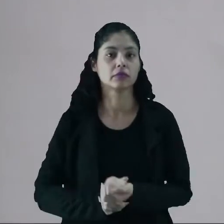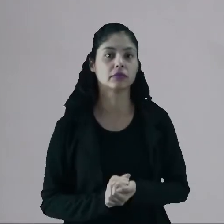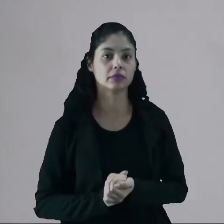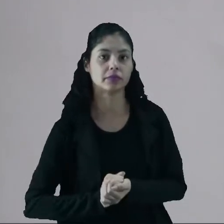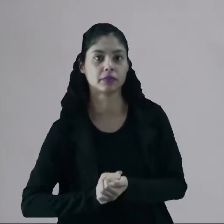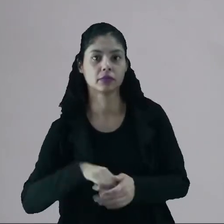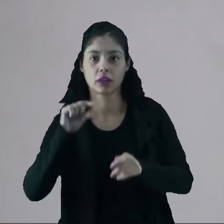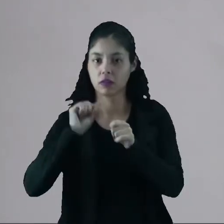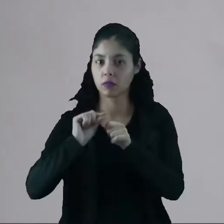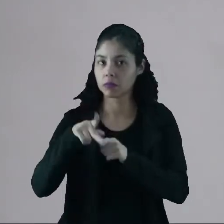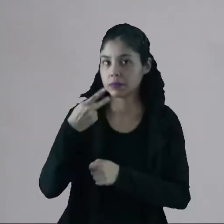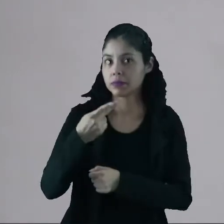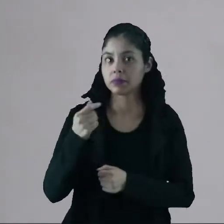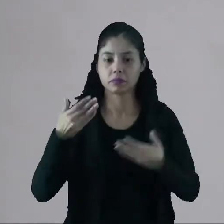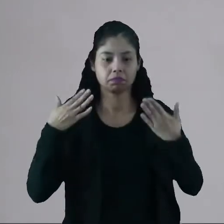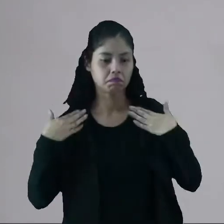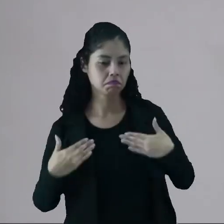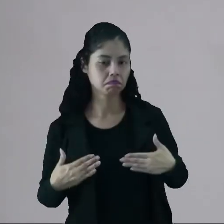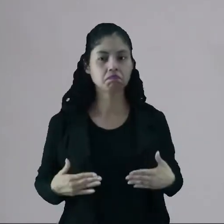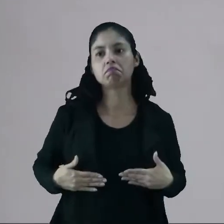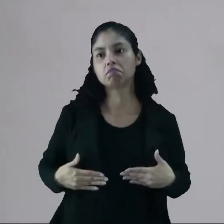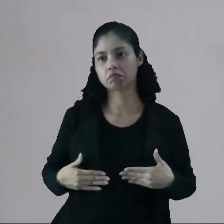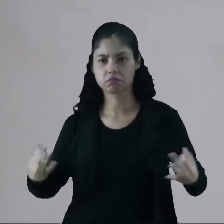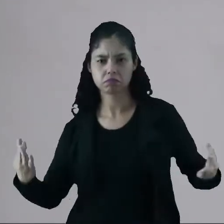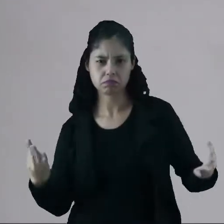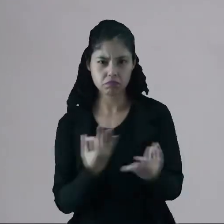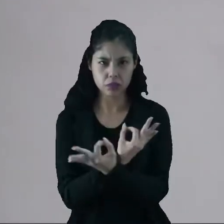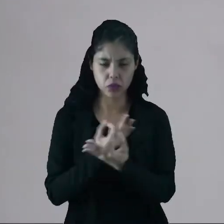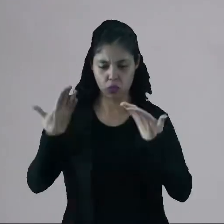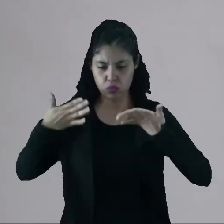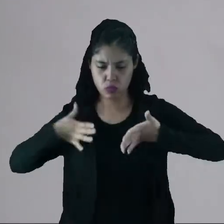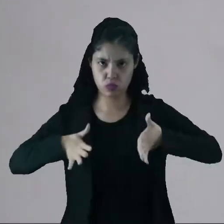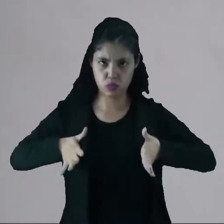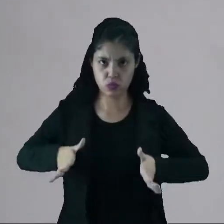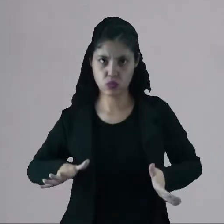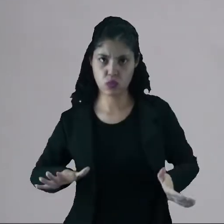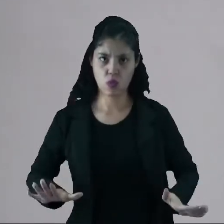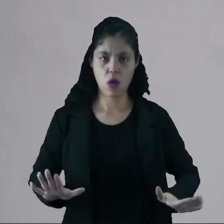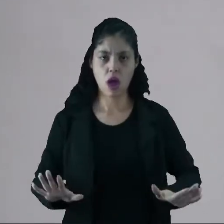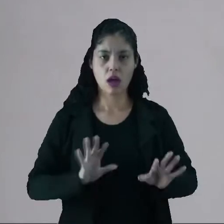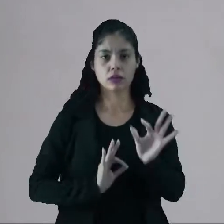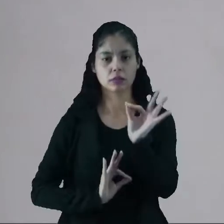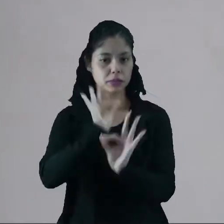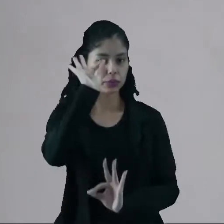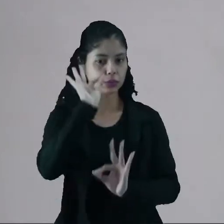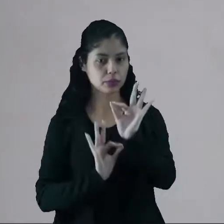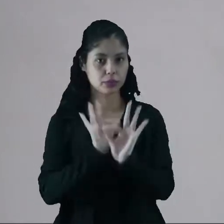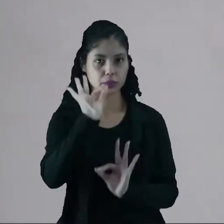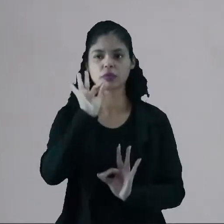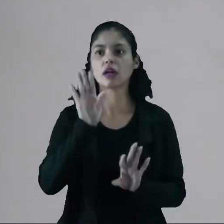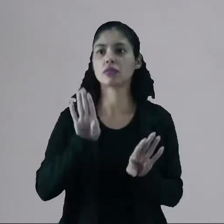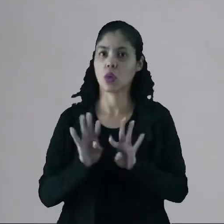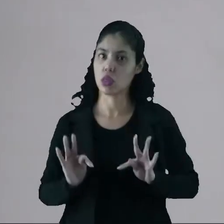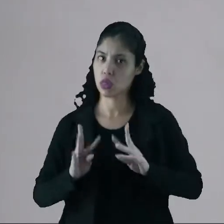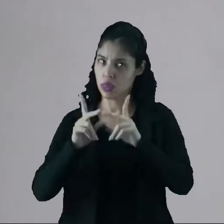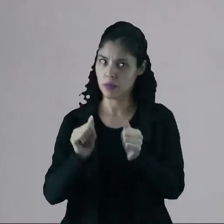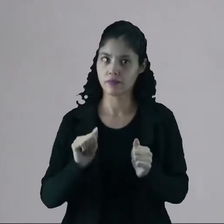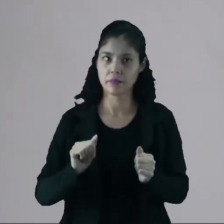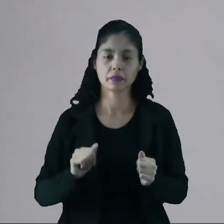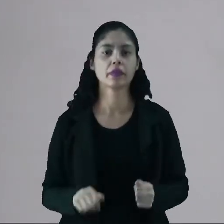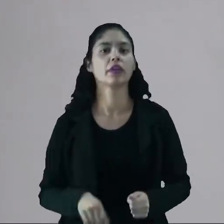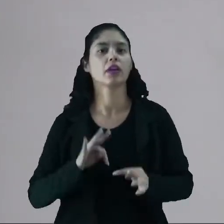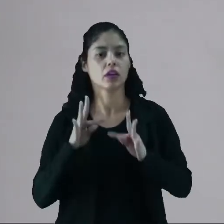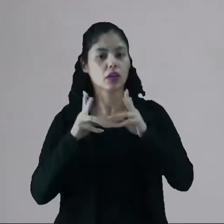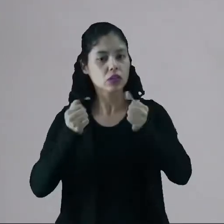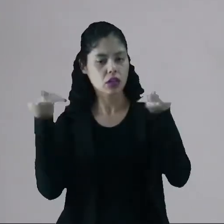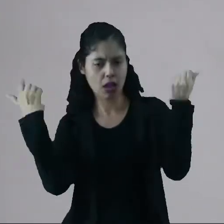eles falavam sobre anatomia, sobre a perfeição do corpo humano, sobre as medidas de simetria, harmonia. Para